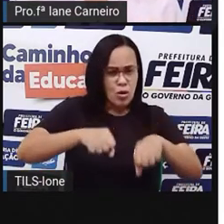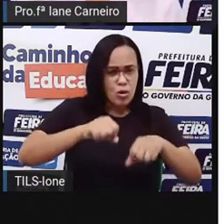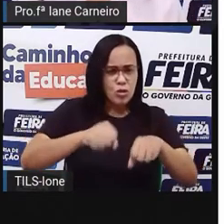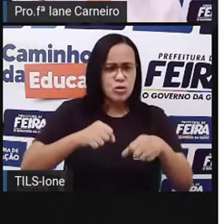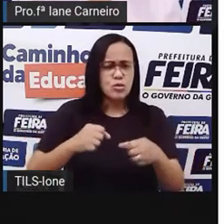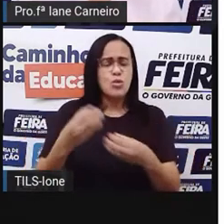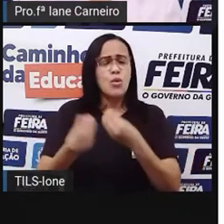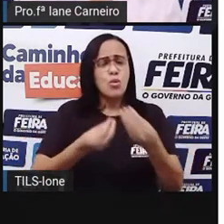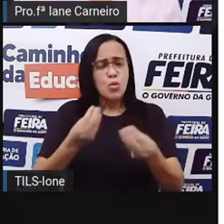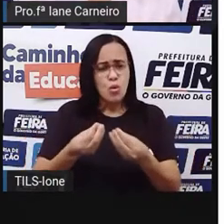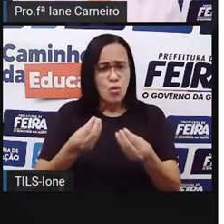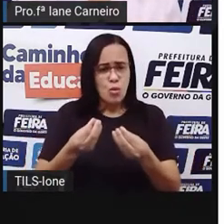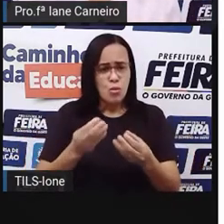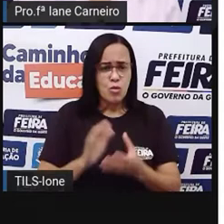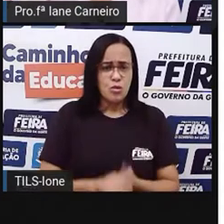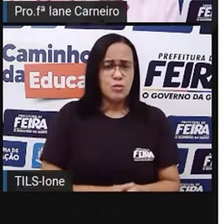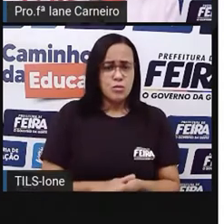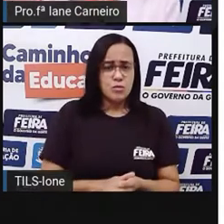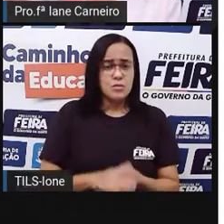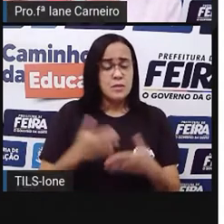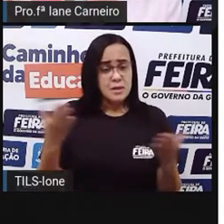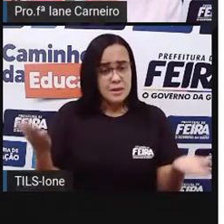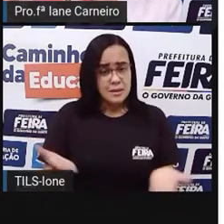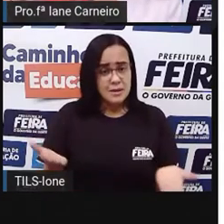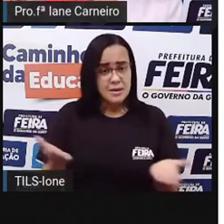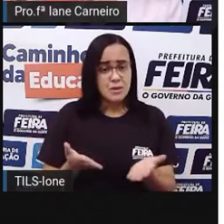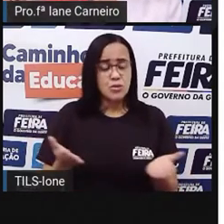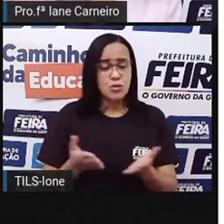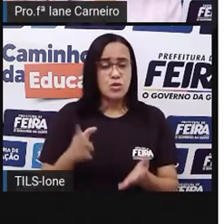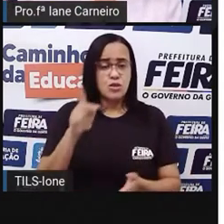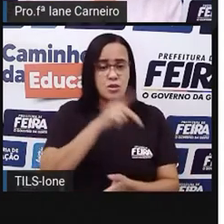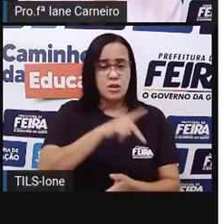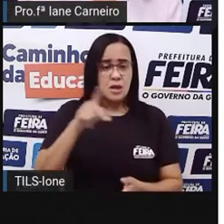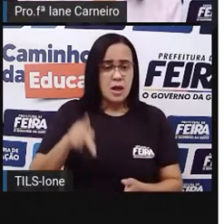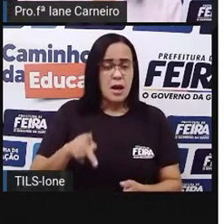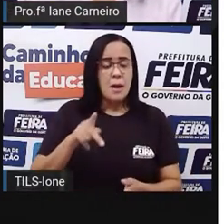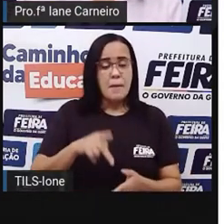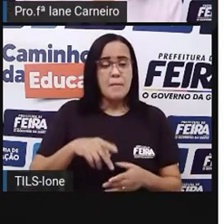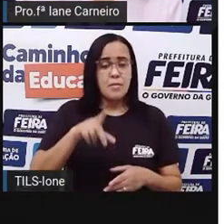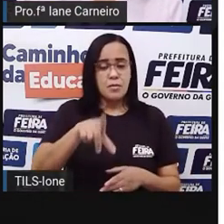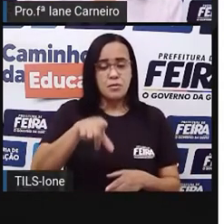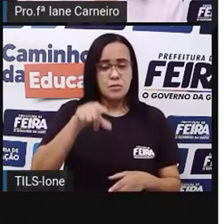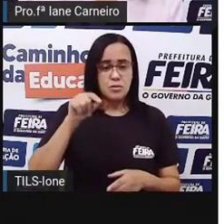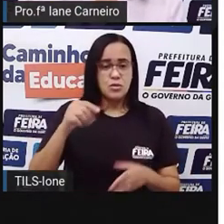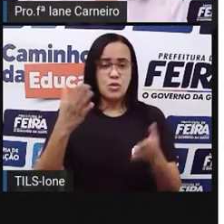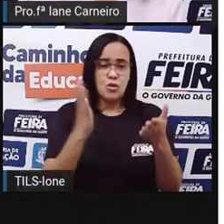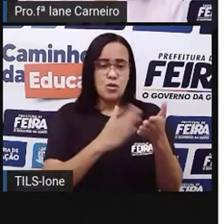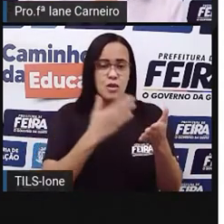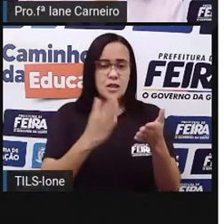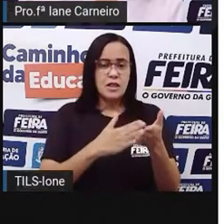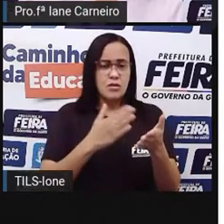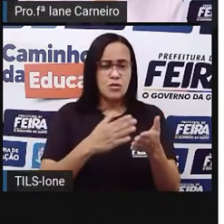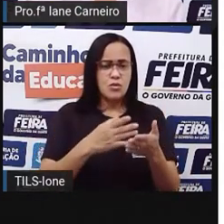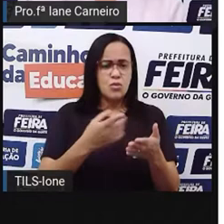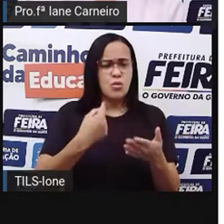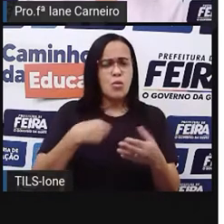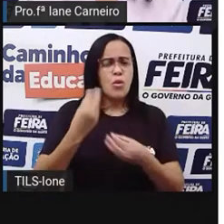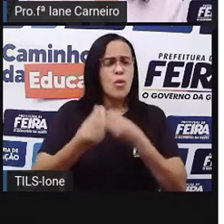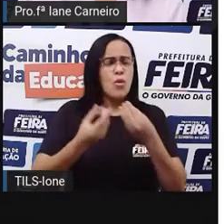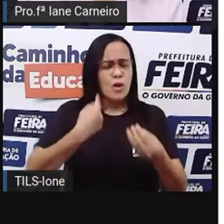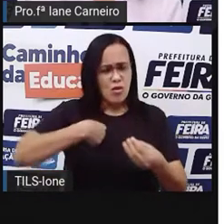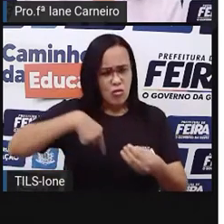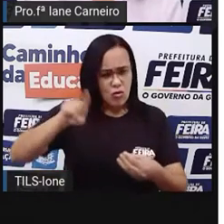resolveu trazer esse livro aqui para ler com vocês. Ó, Como Vou, ele foi escrito por Mariana